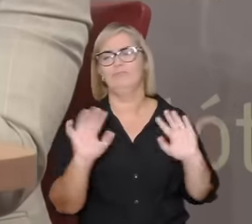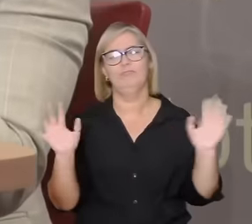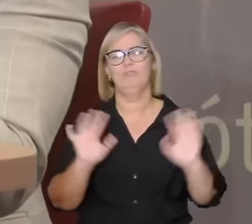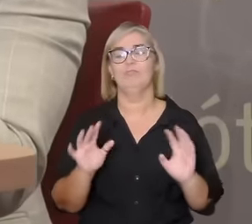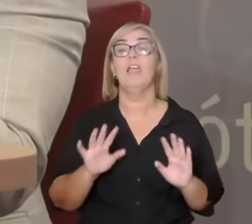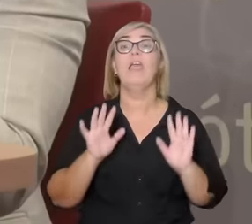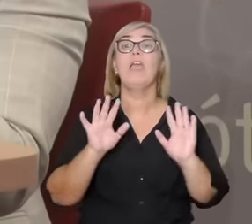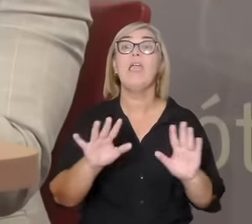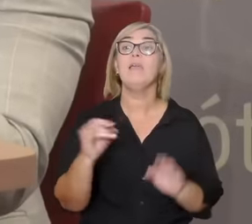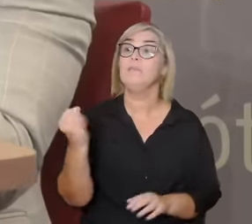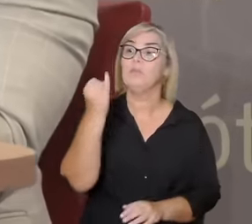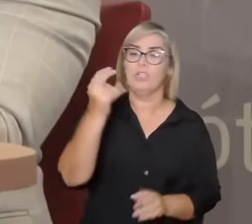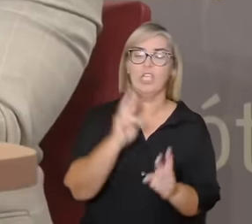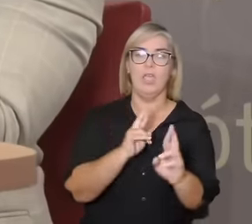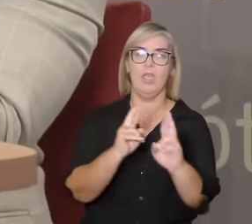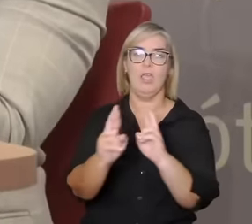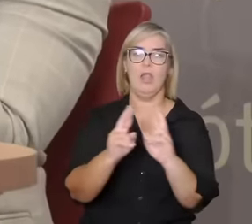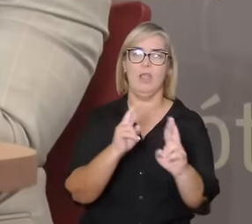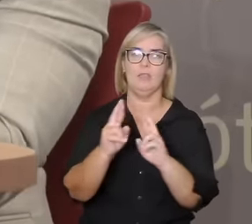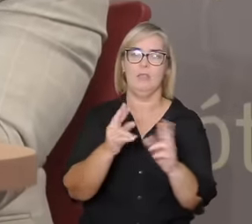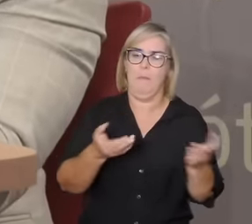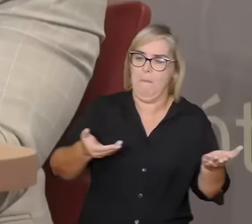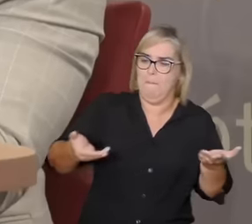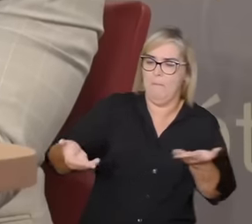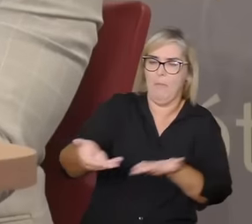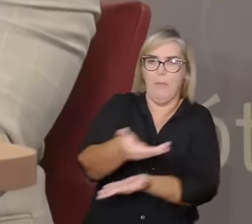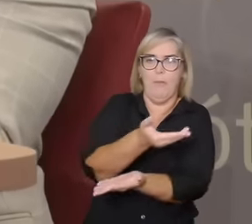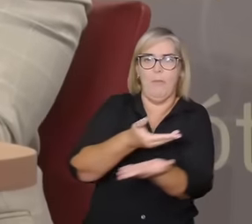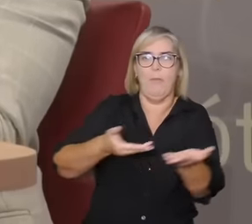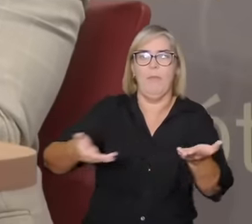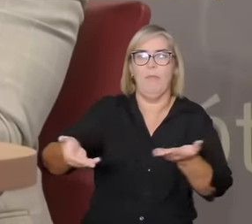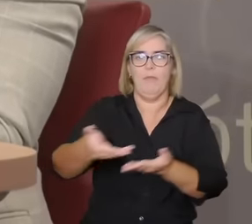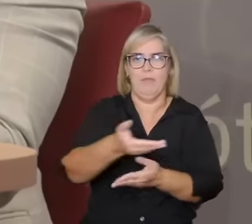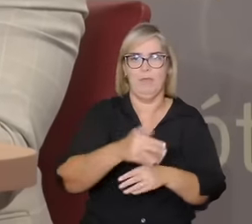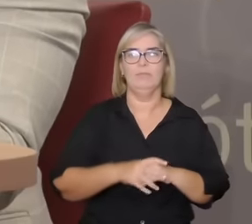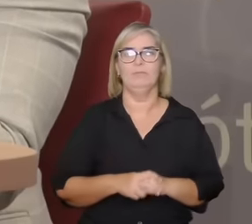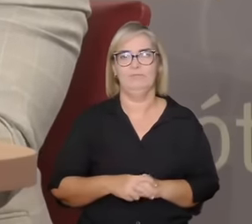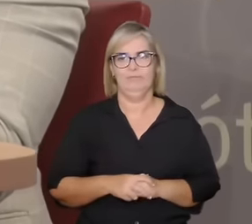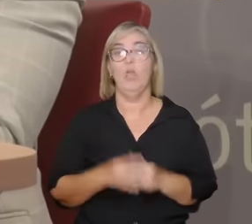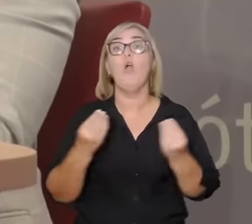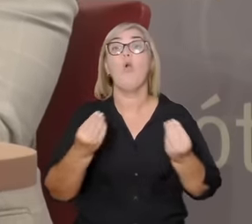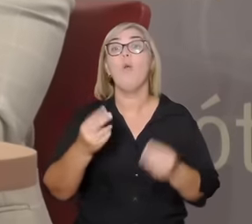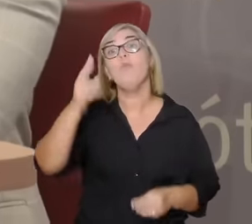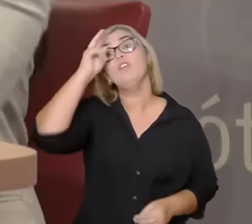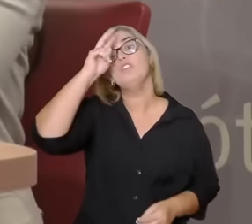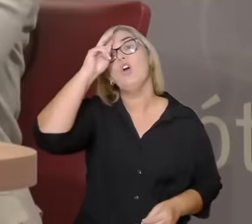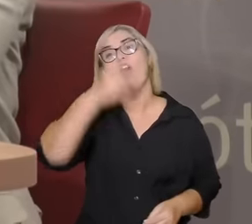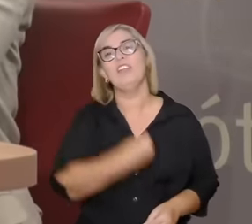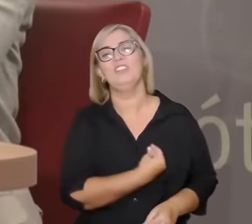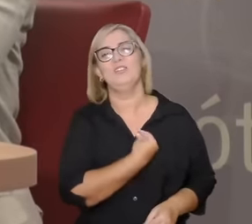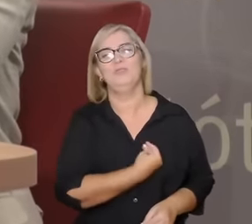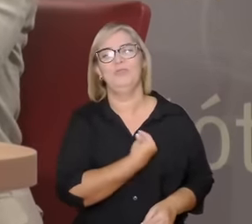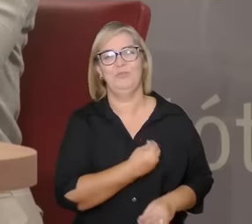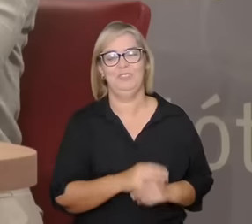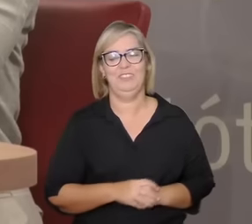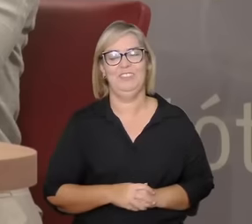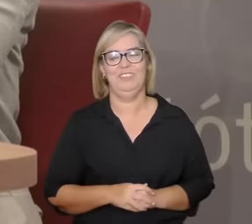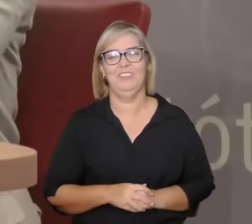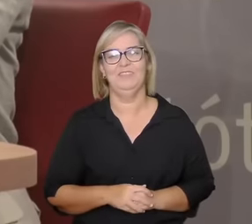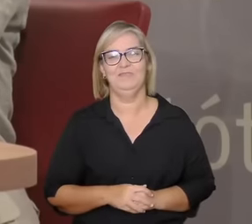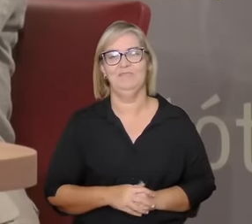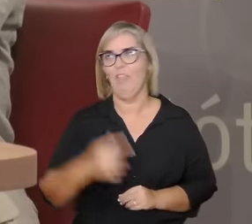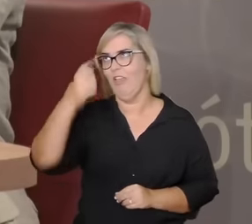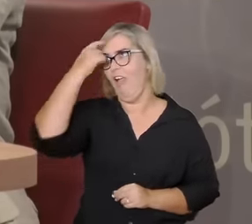estabelece e as necessidades que nós temos com a nossa história de vida a nossa biografia psíquica